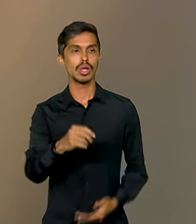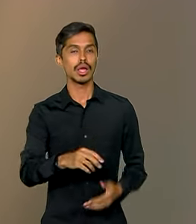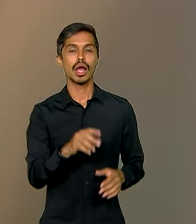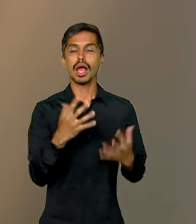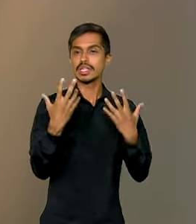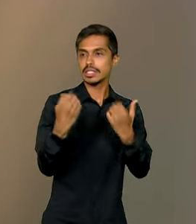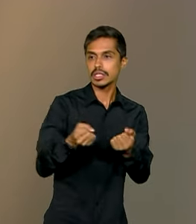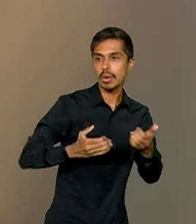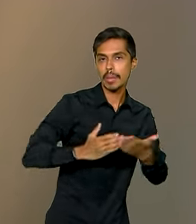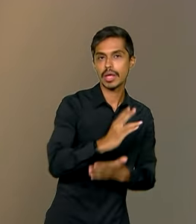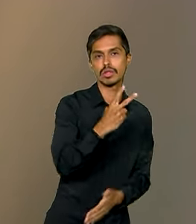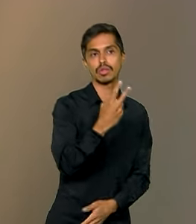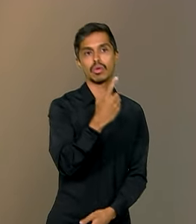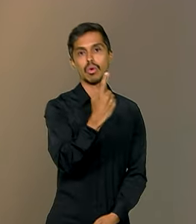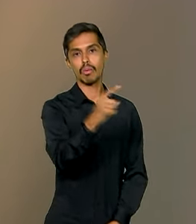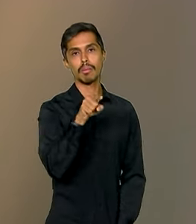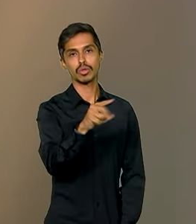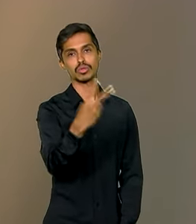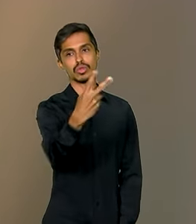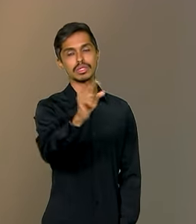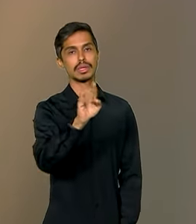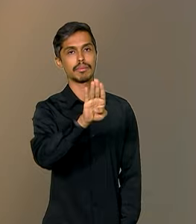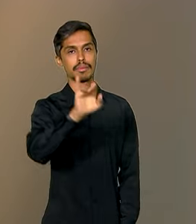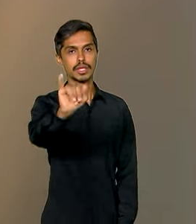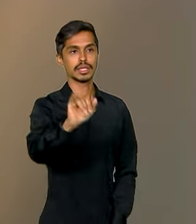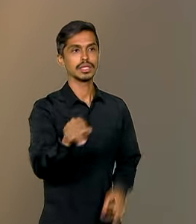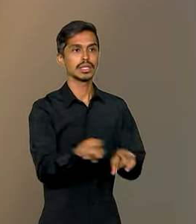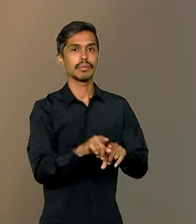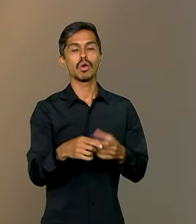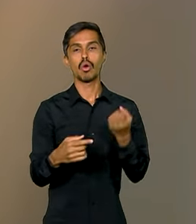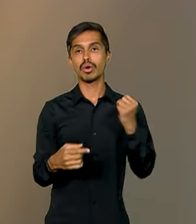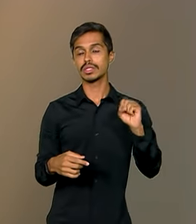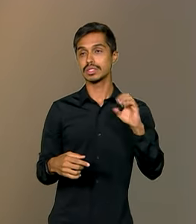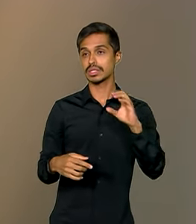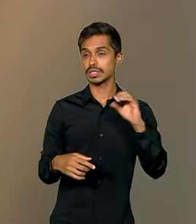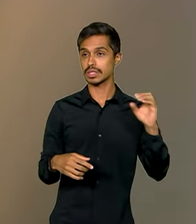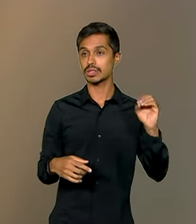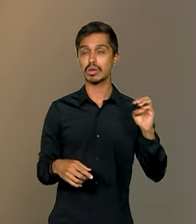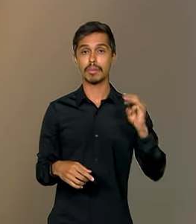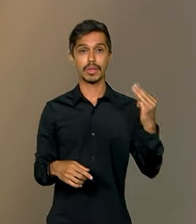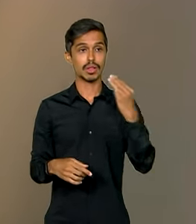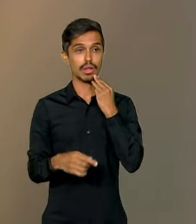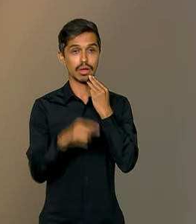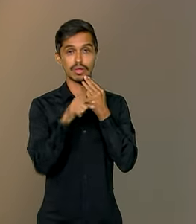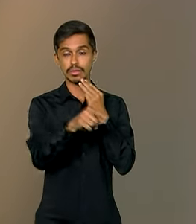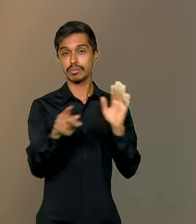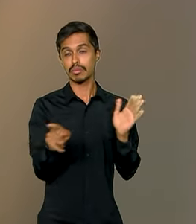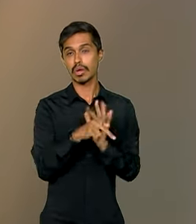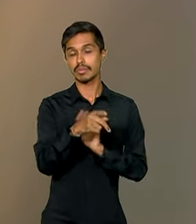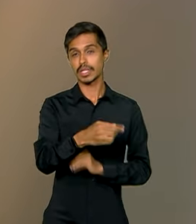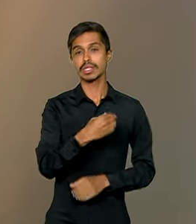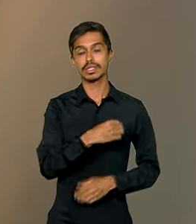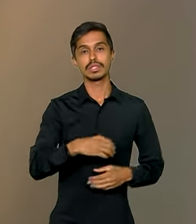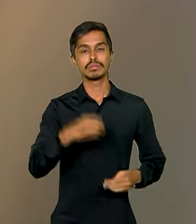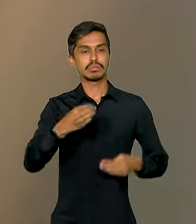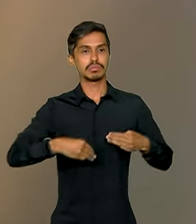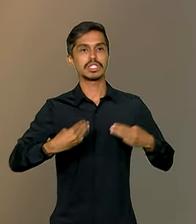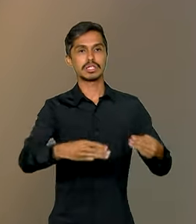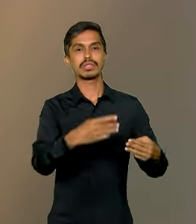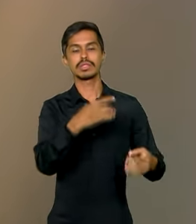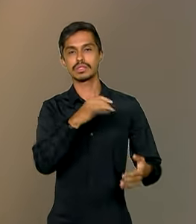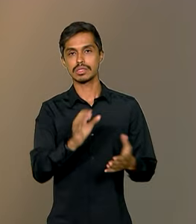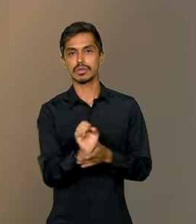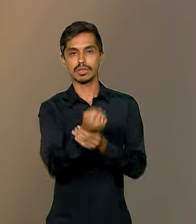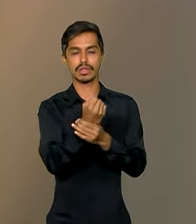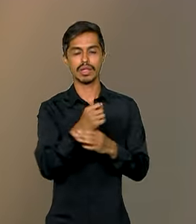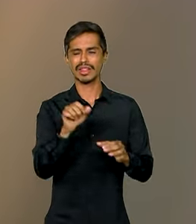bi e serão mais 800 milhões do Ministério da Justiça e Segurança Pública. Com isso, o nós faremos? Eu vou dar algumas, ele